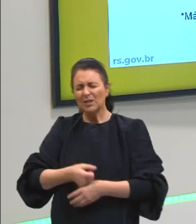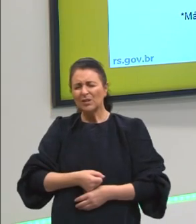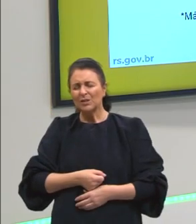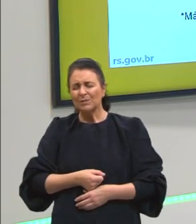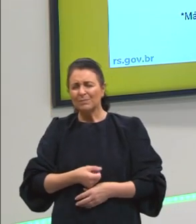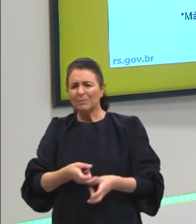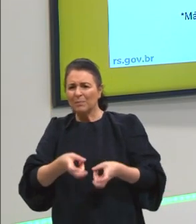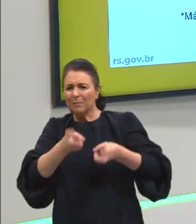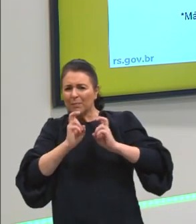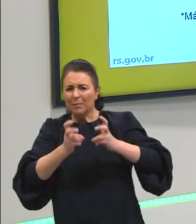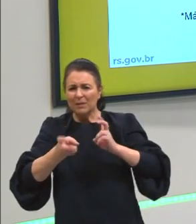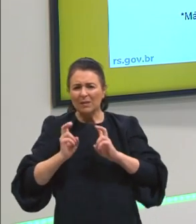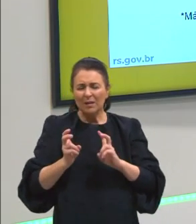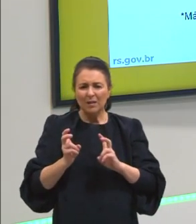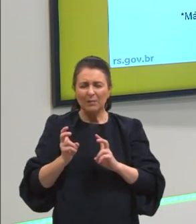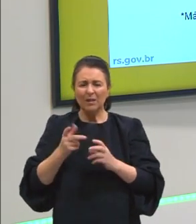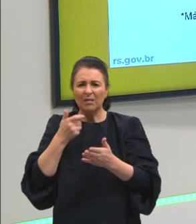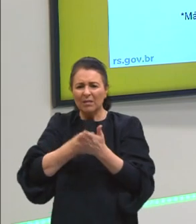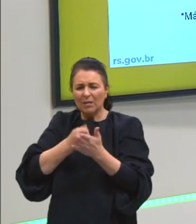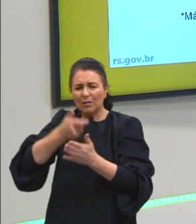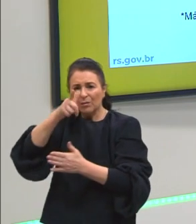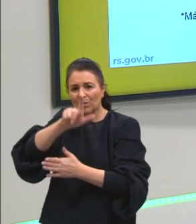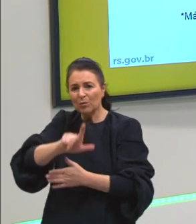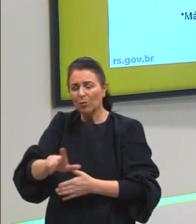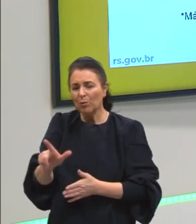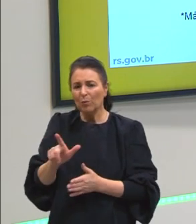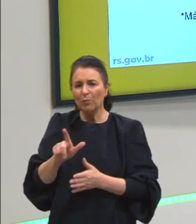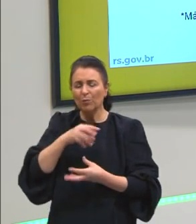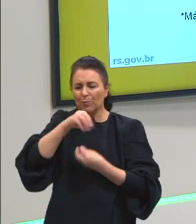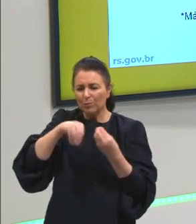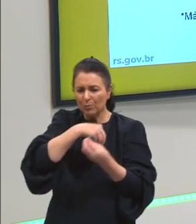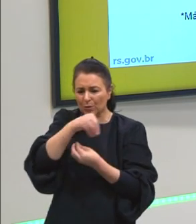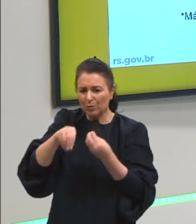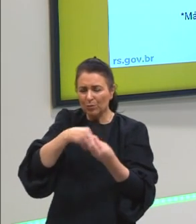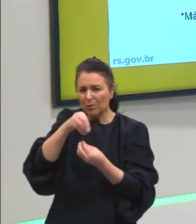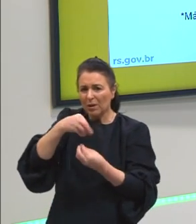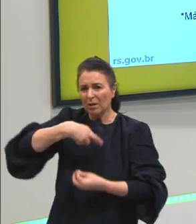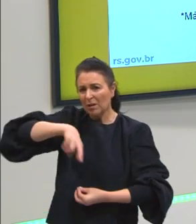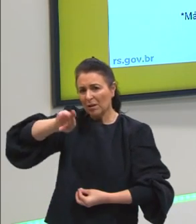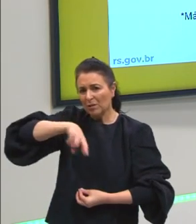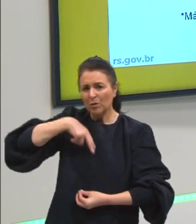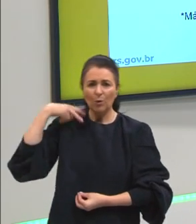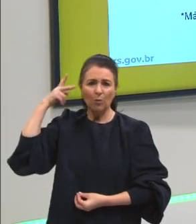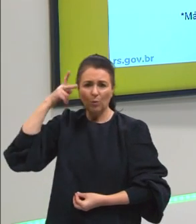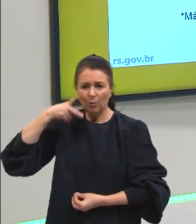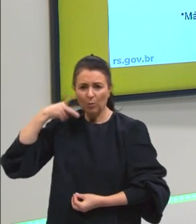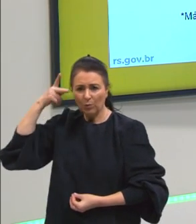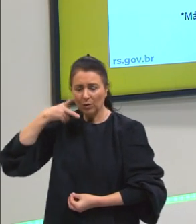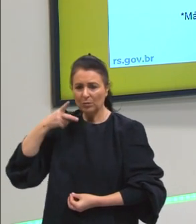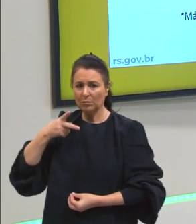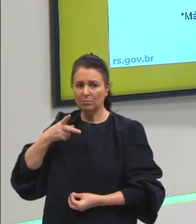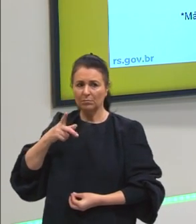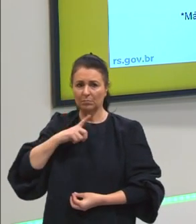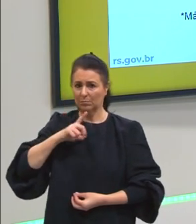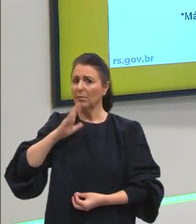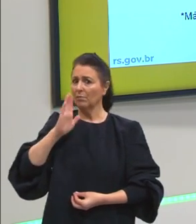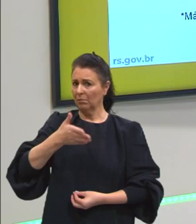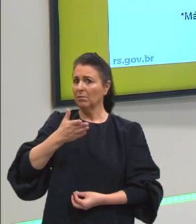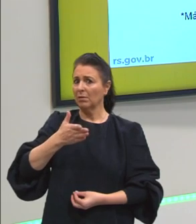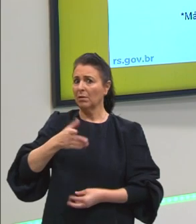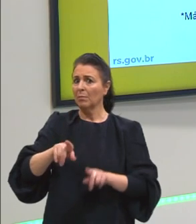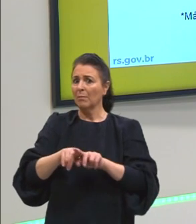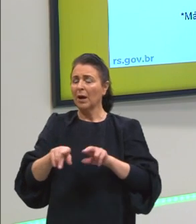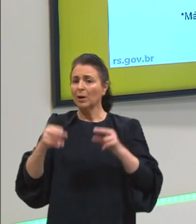alguns governos tentando trazer essa questão do religioso, novamente, para a política. É algo que já existia, e os gregos já,